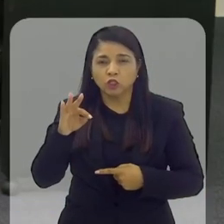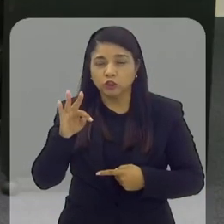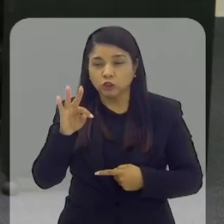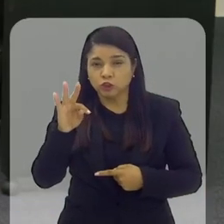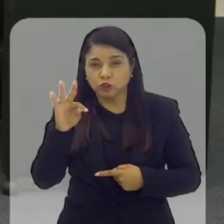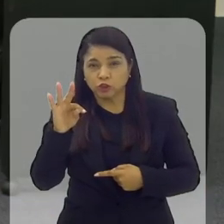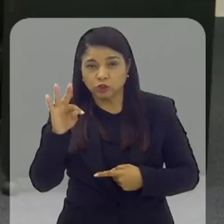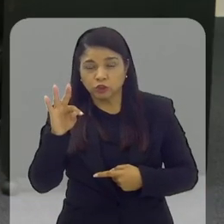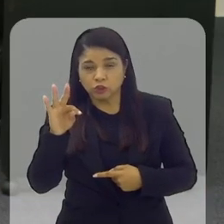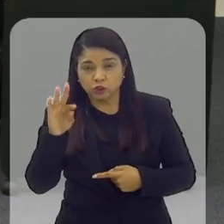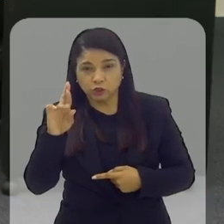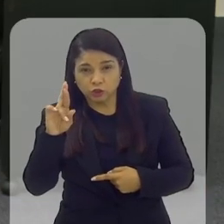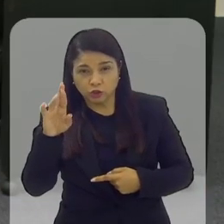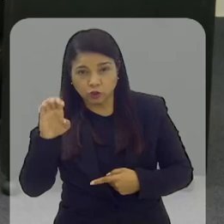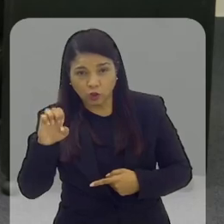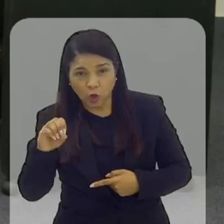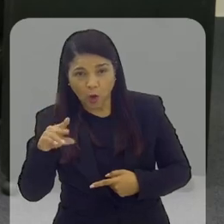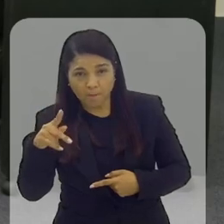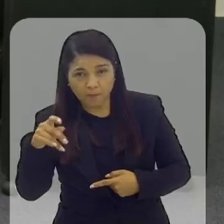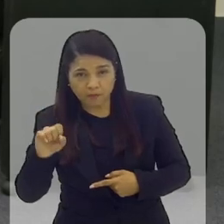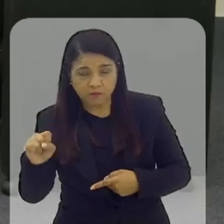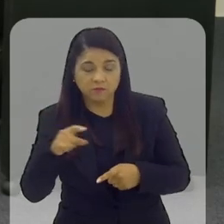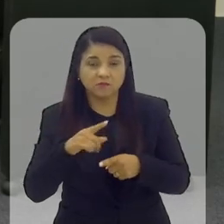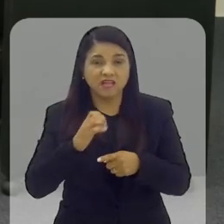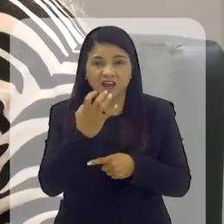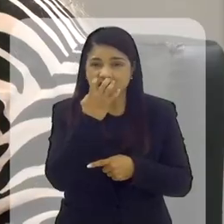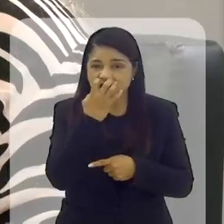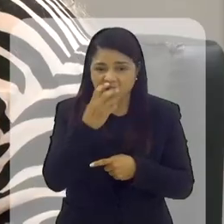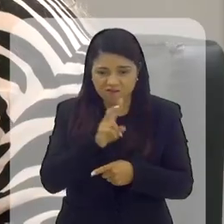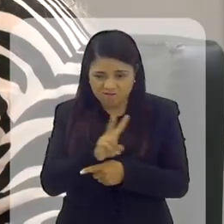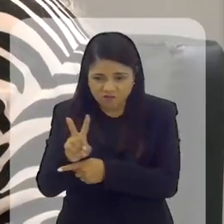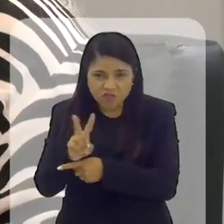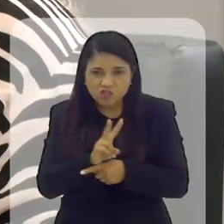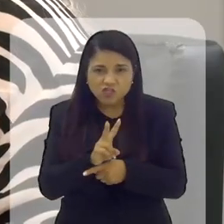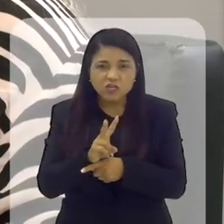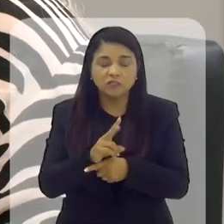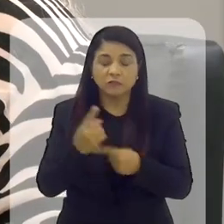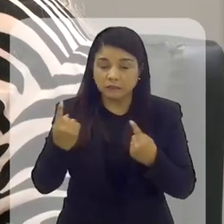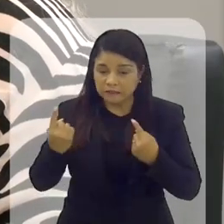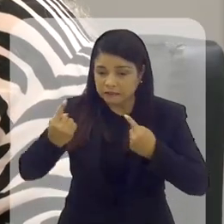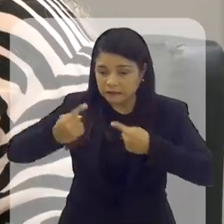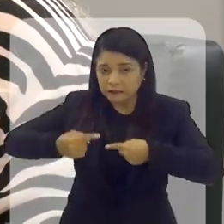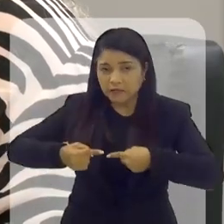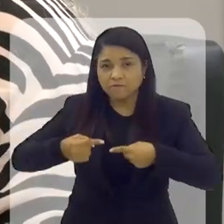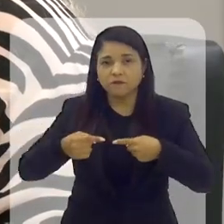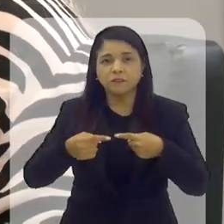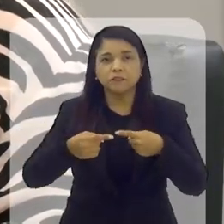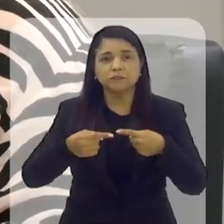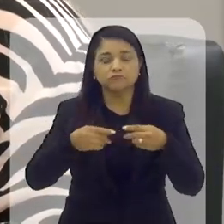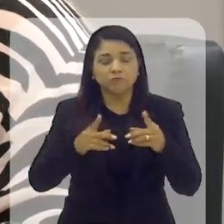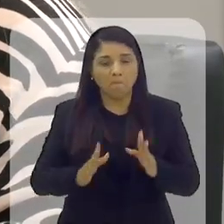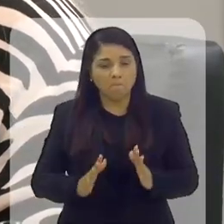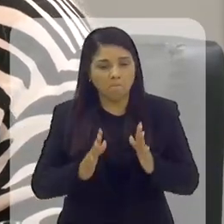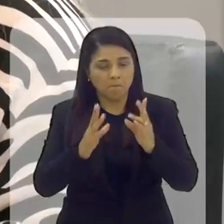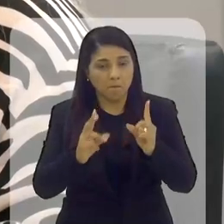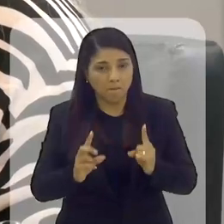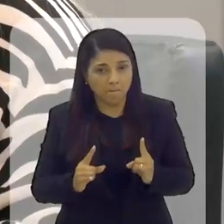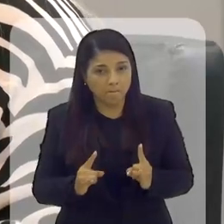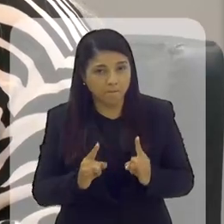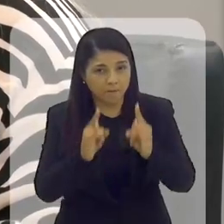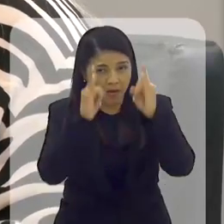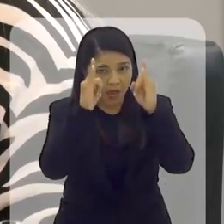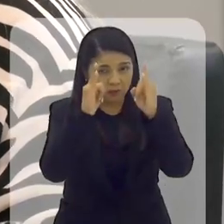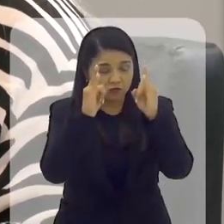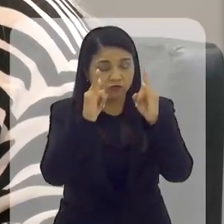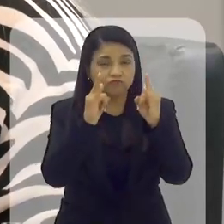choque, cães, e nós tínhamos o desafio de enfrentarmos aquilo tudo e sairmos do nosso prédio antigo, que